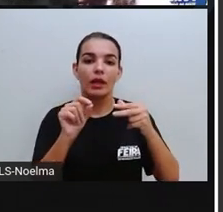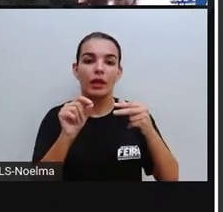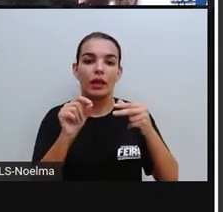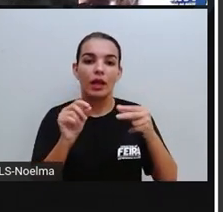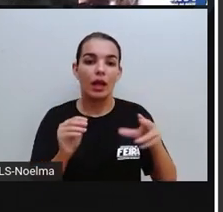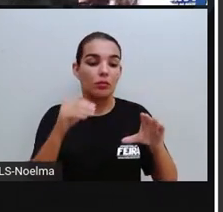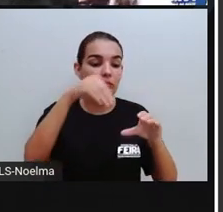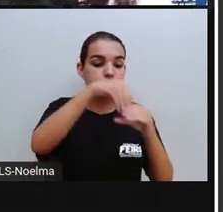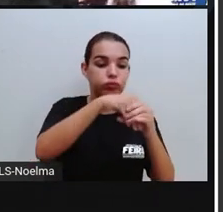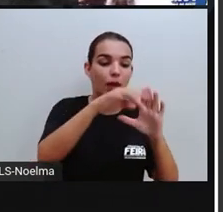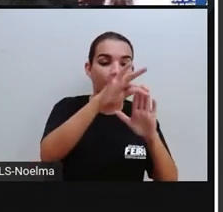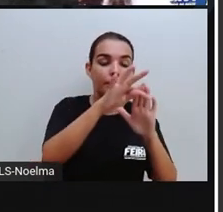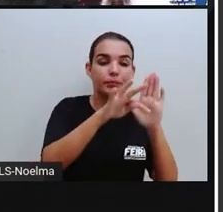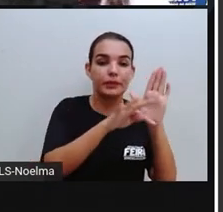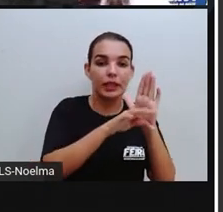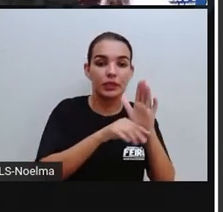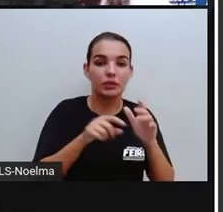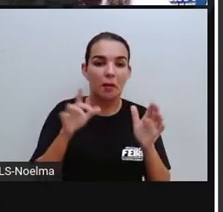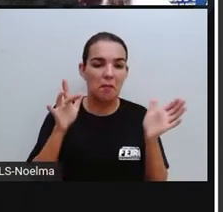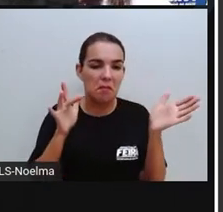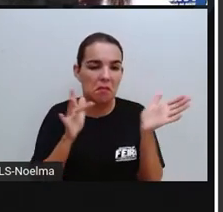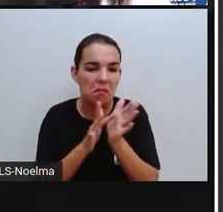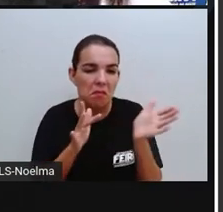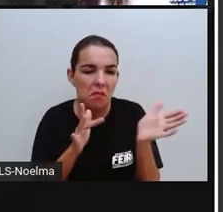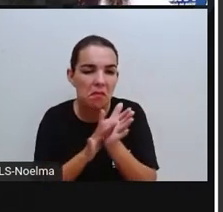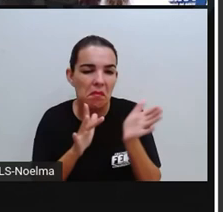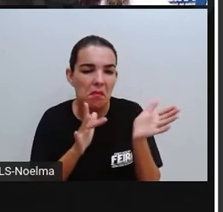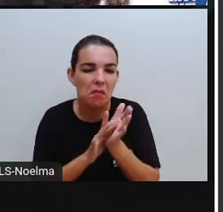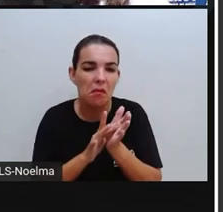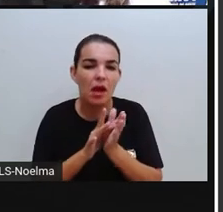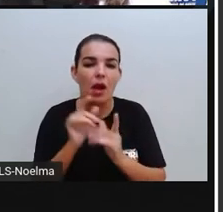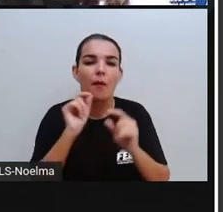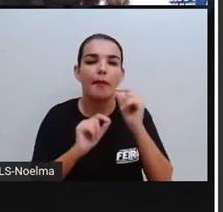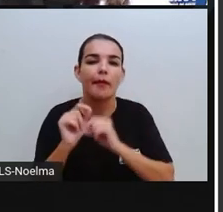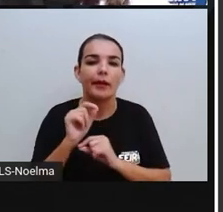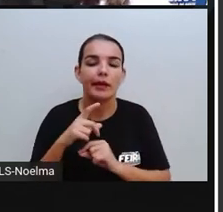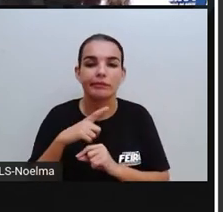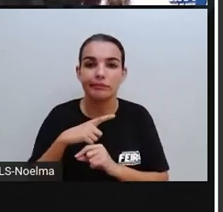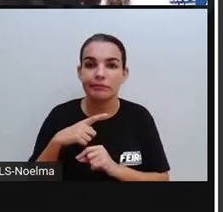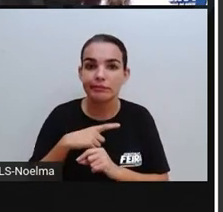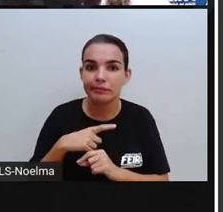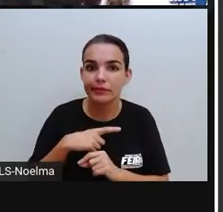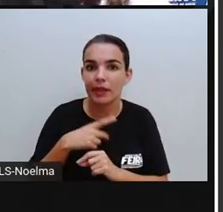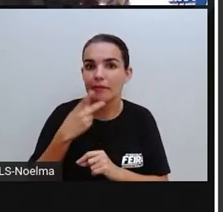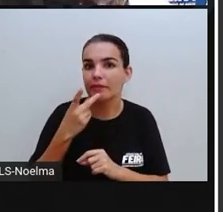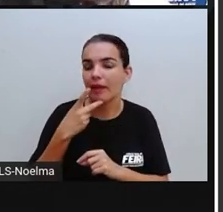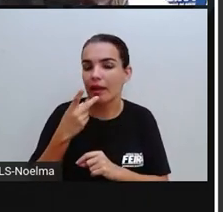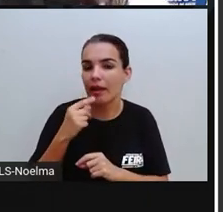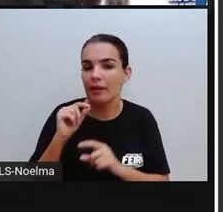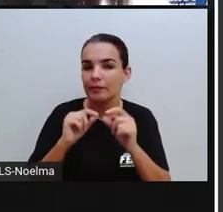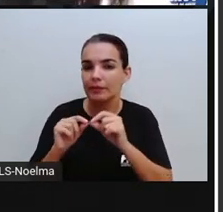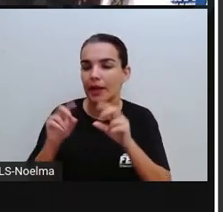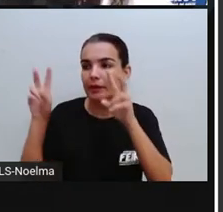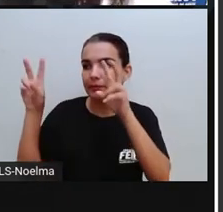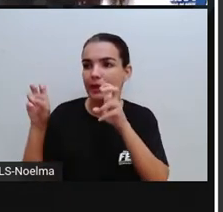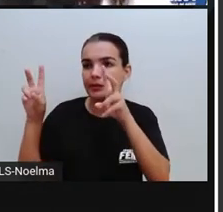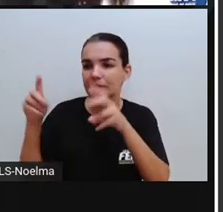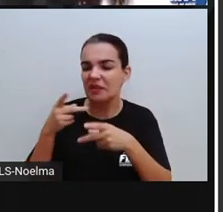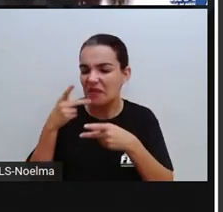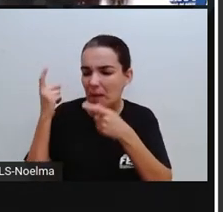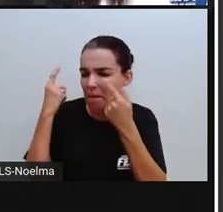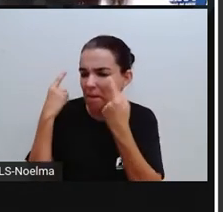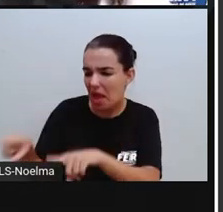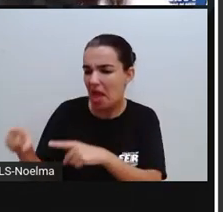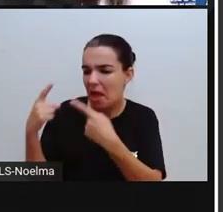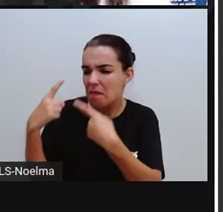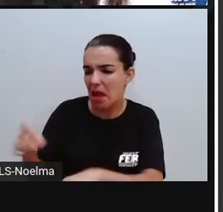a informação é utilizada de forma a difamar a pessoa, ou o assunto a que se refere, e aí a gente tem